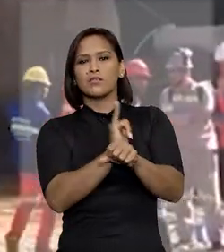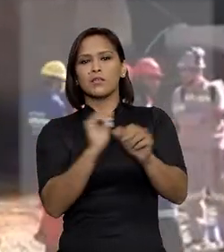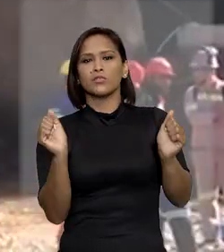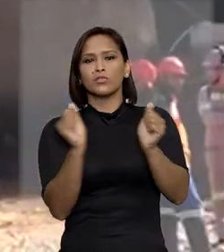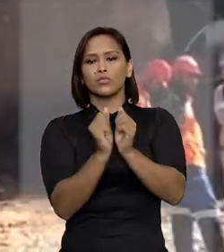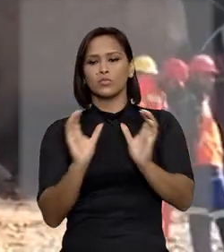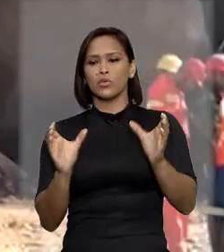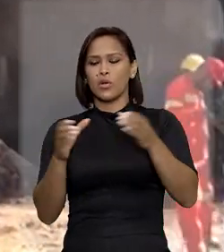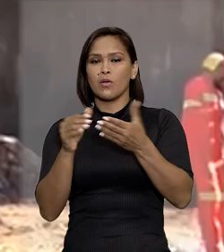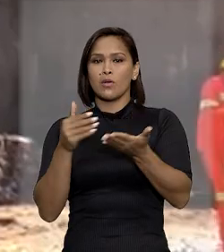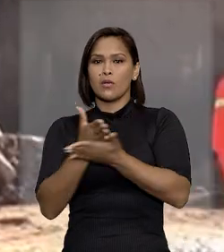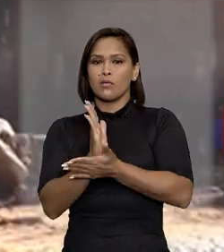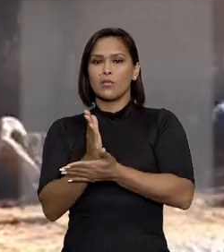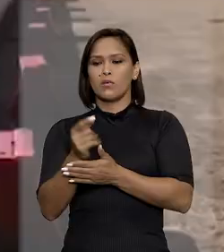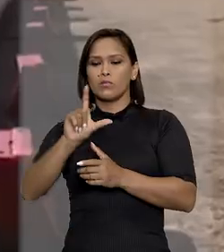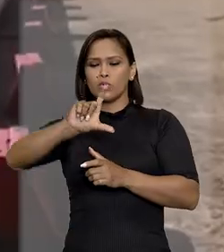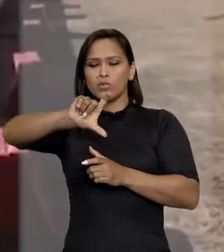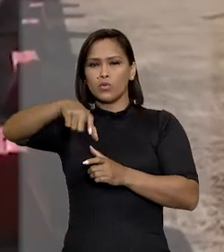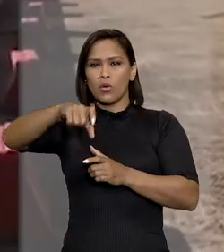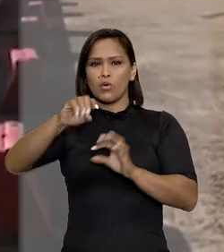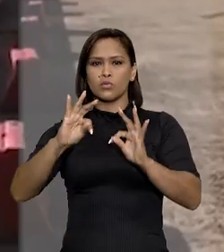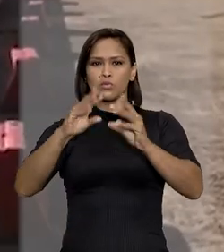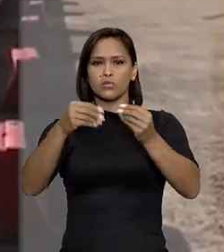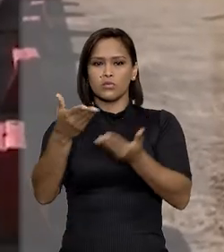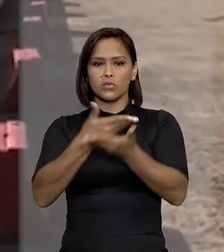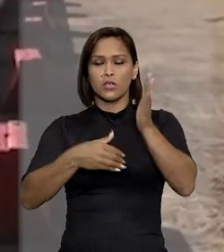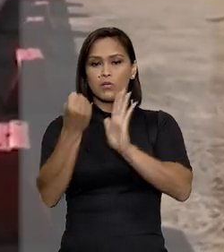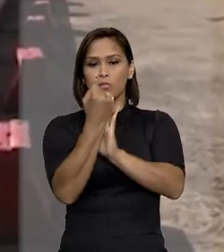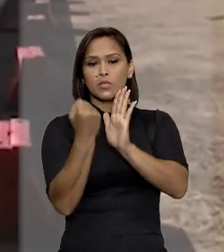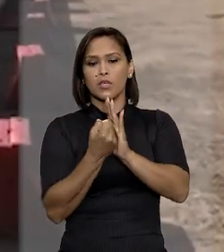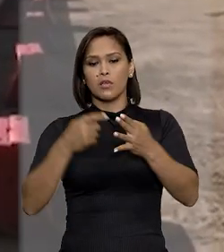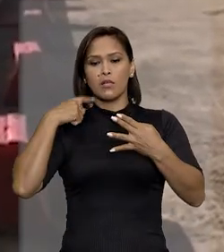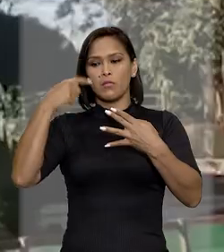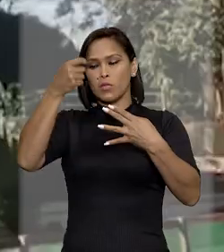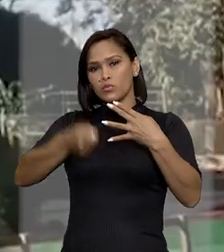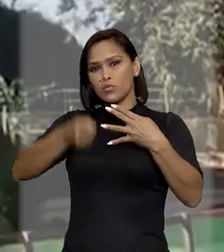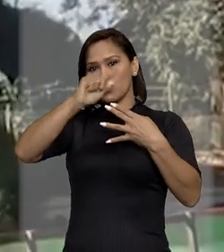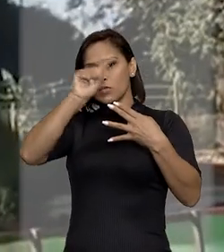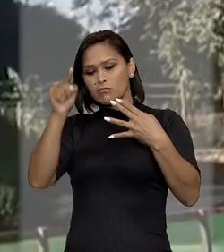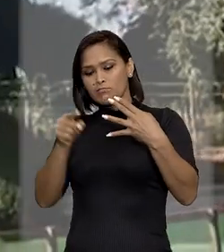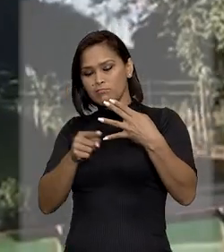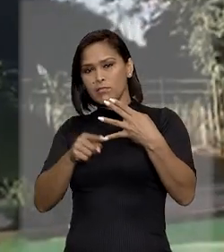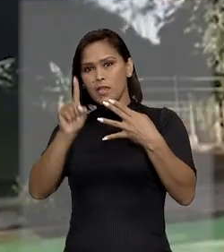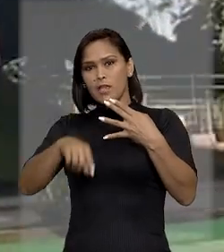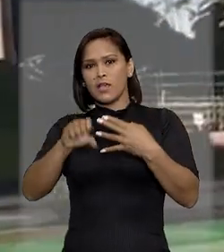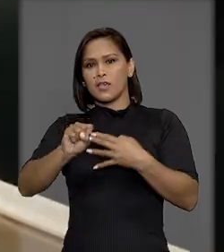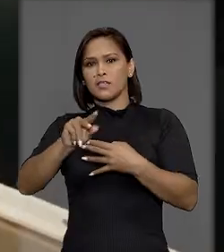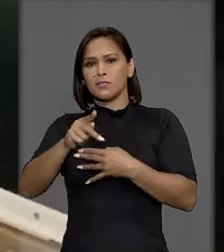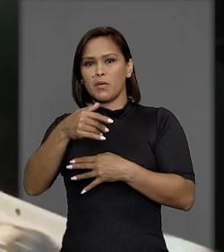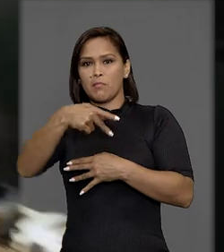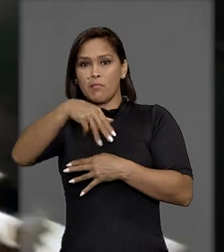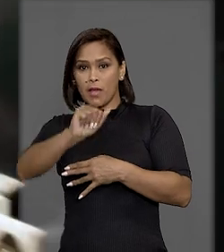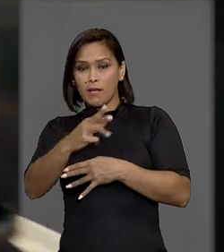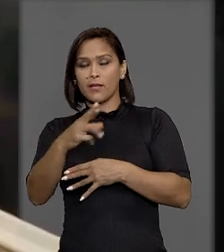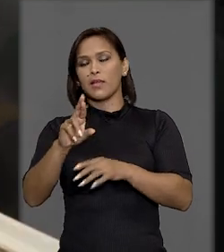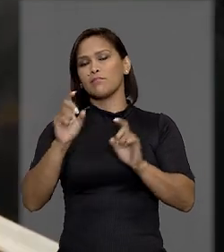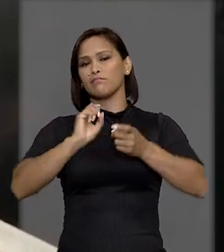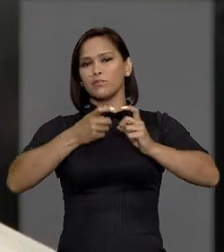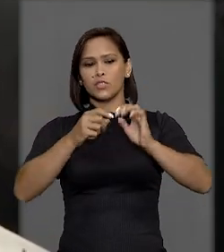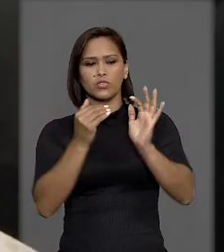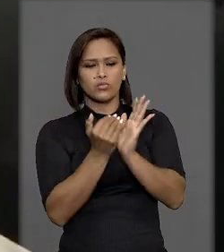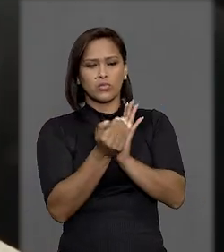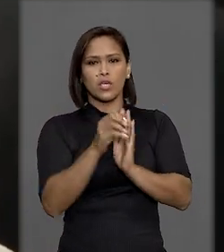plano consolidado do grupo aprovado pelos credores e homologado pelo juízo de primeiro grau. A SP Mar, que atua na